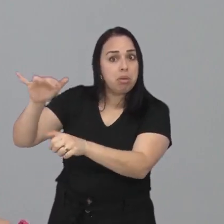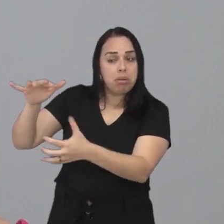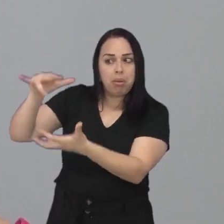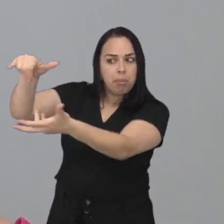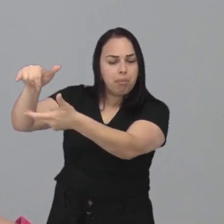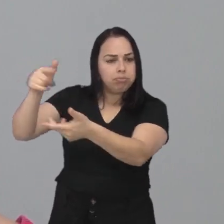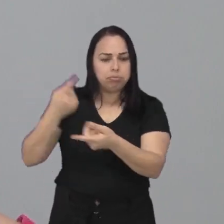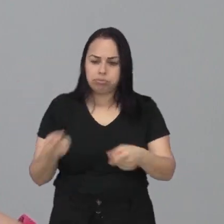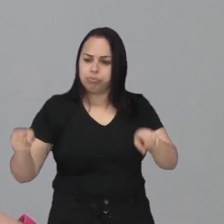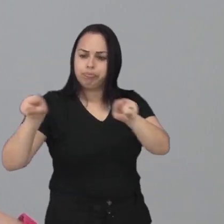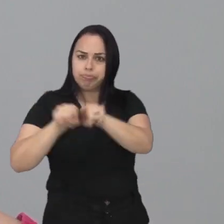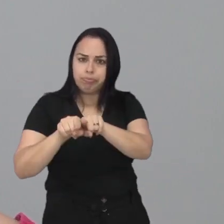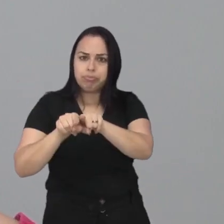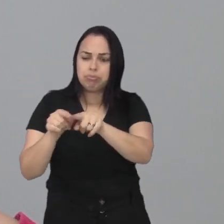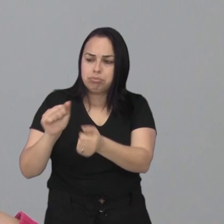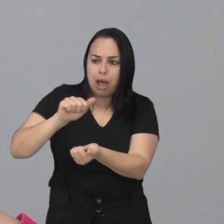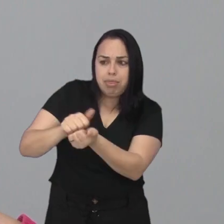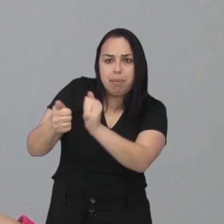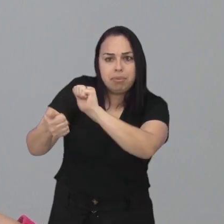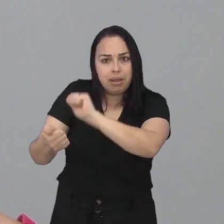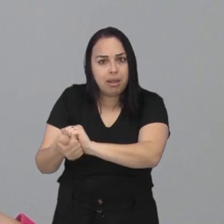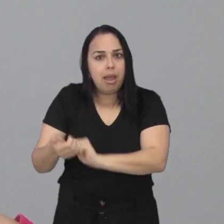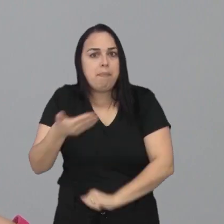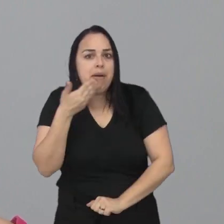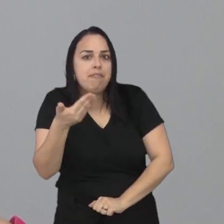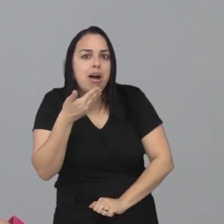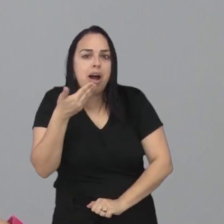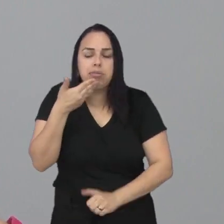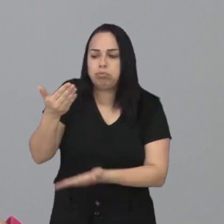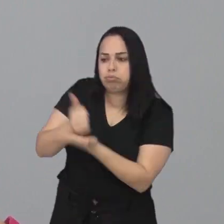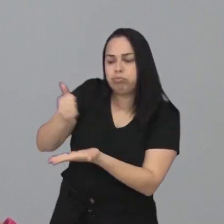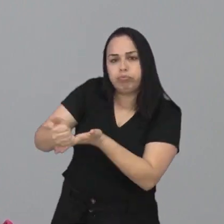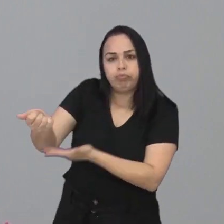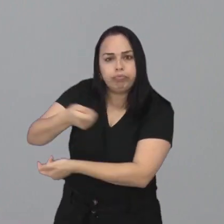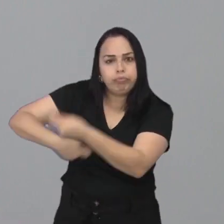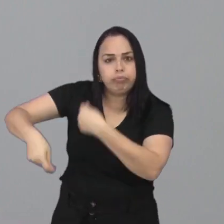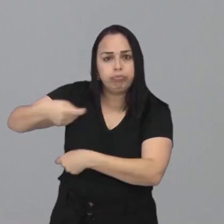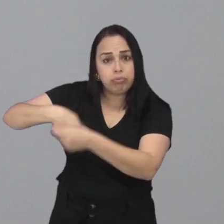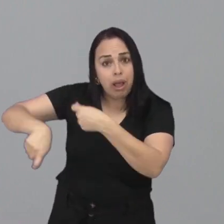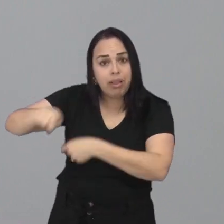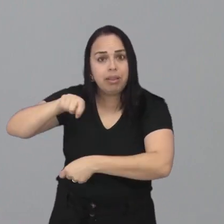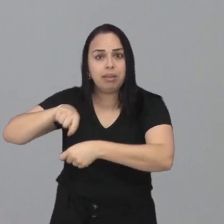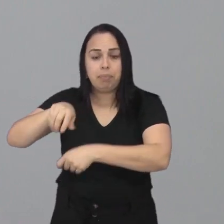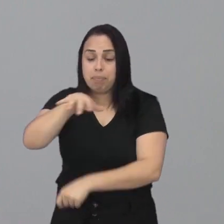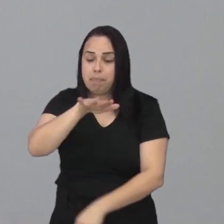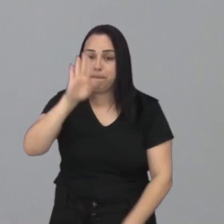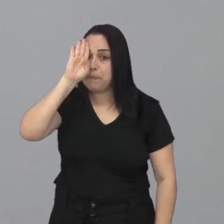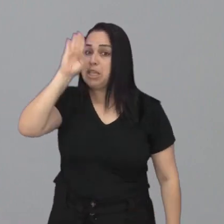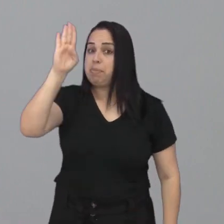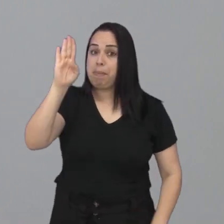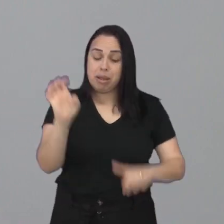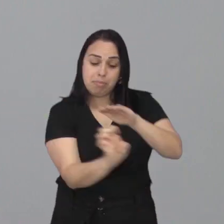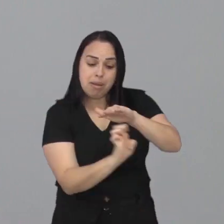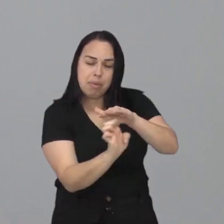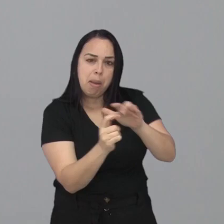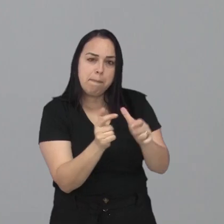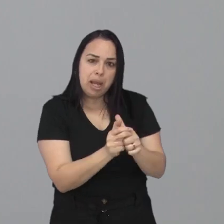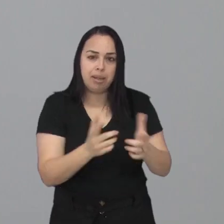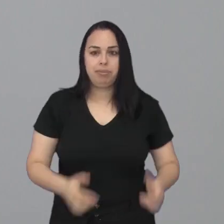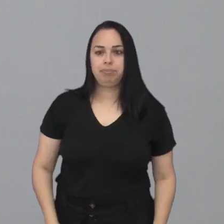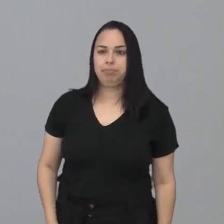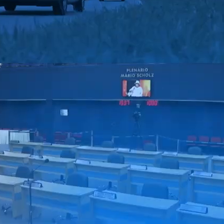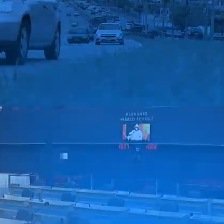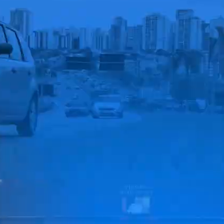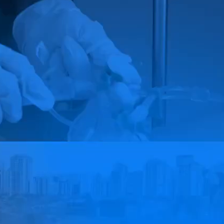Então, acho que são medidas interessantes que eu acho que vai facilitar para o mercado, principalmente no setor de micro e pequenas